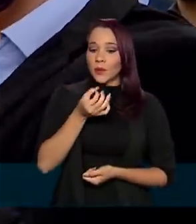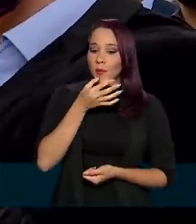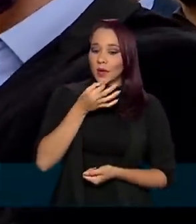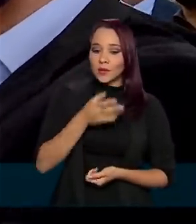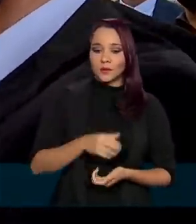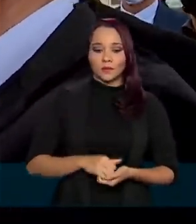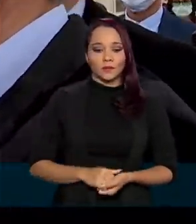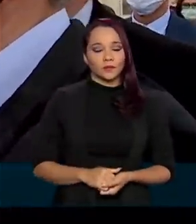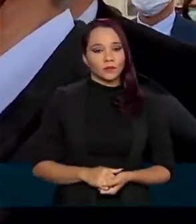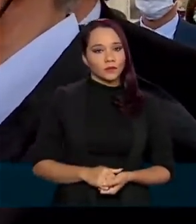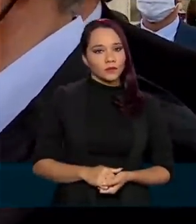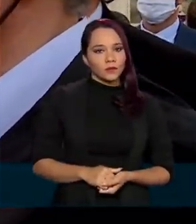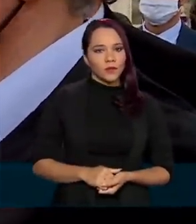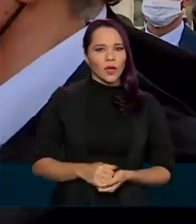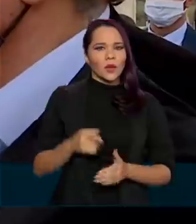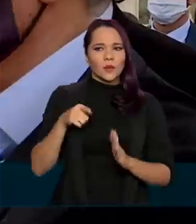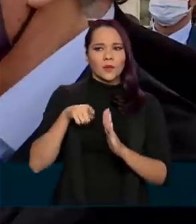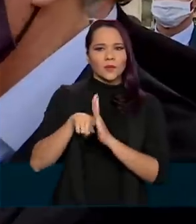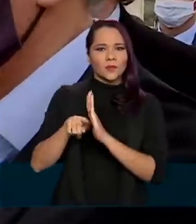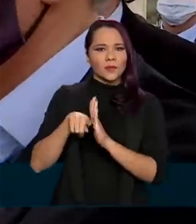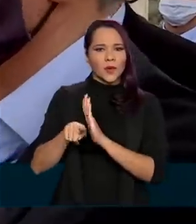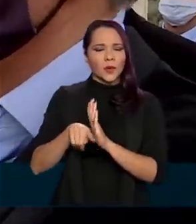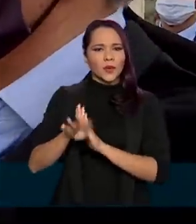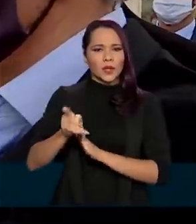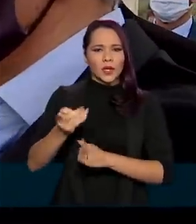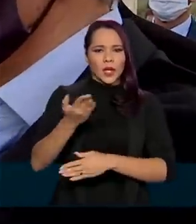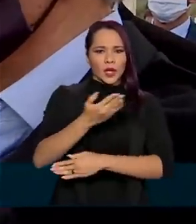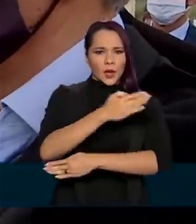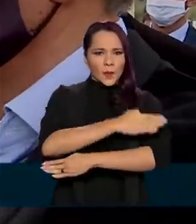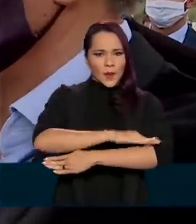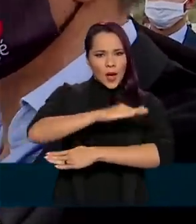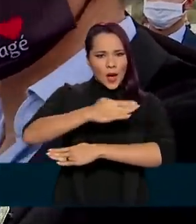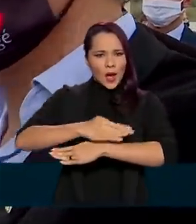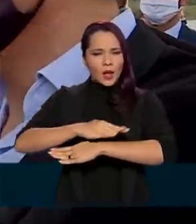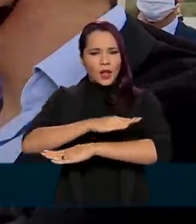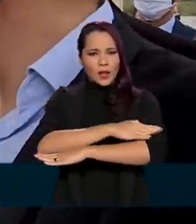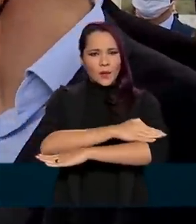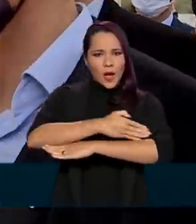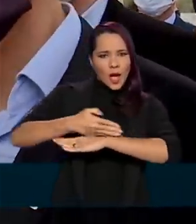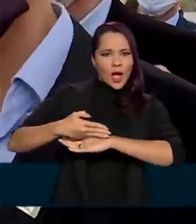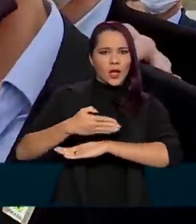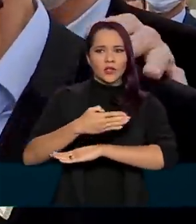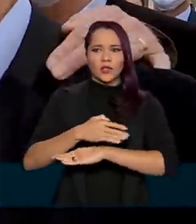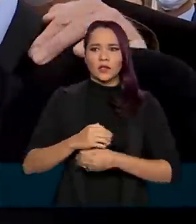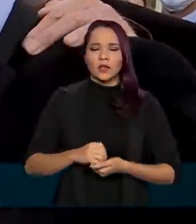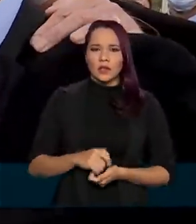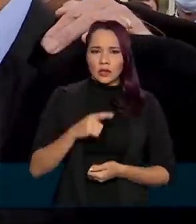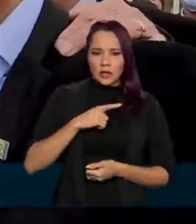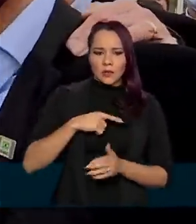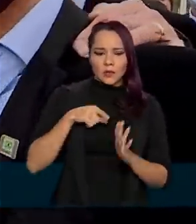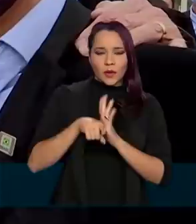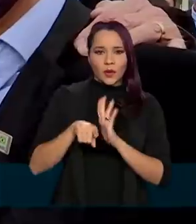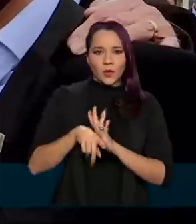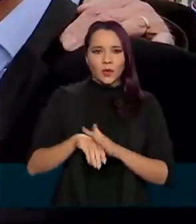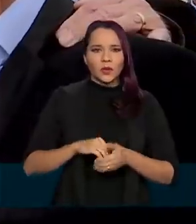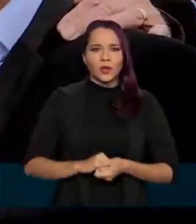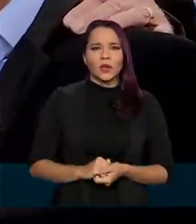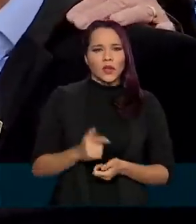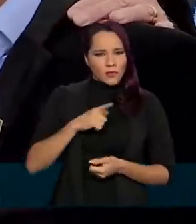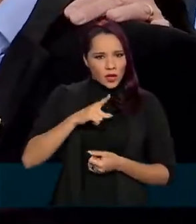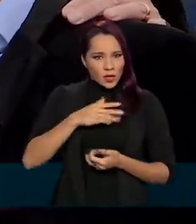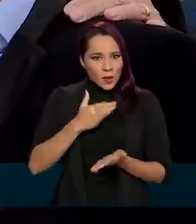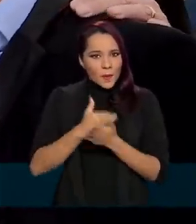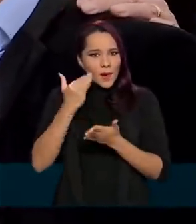teve alguma... Pessoal, alguma pergunta sobre a barragem de Bagé e sobre o residencial? Sim, presidente. Vai continuar entregando moradias.